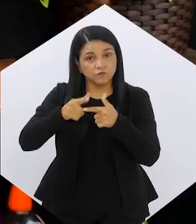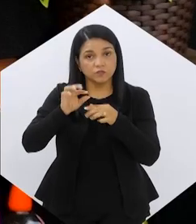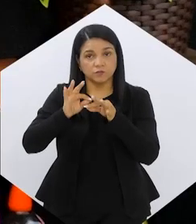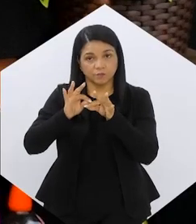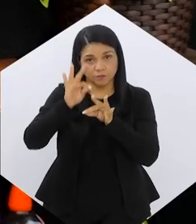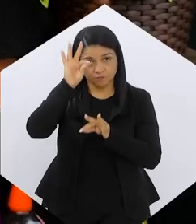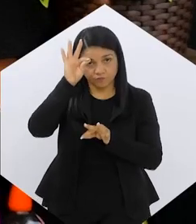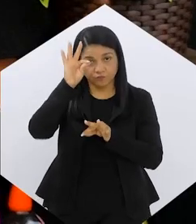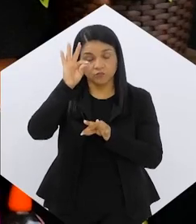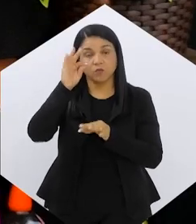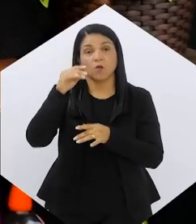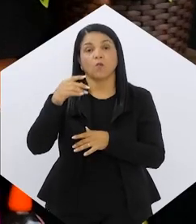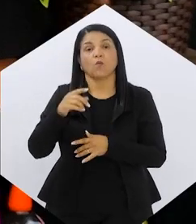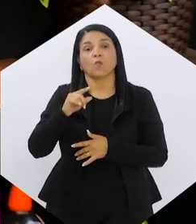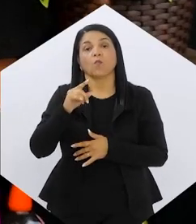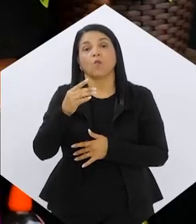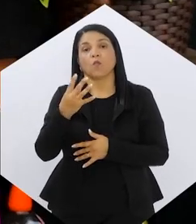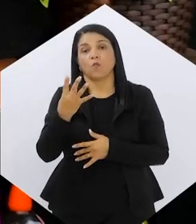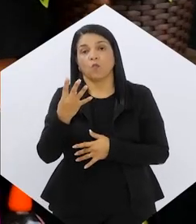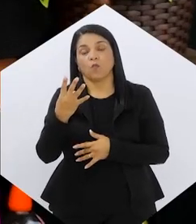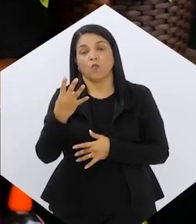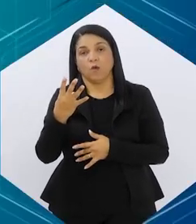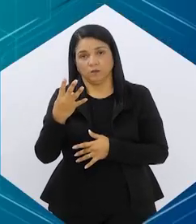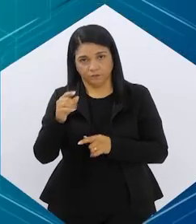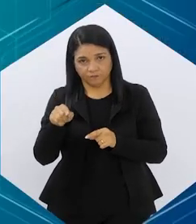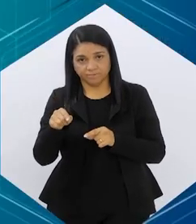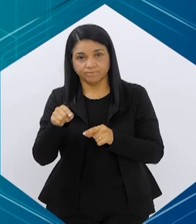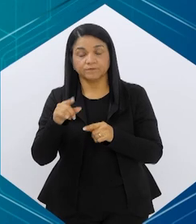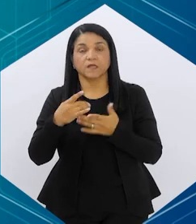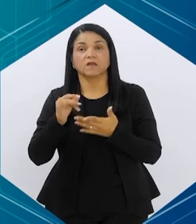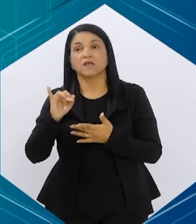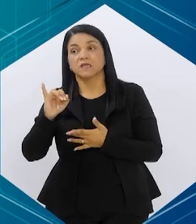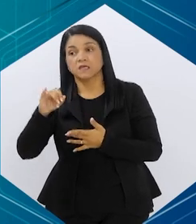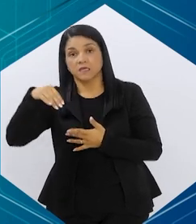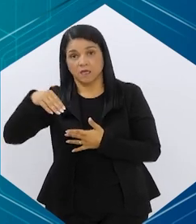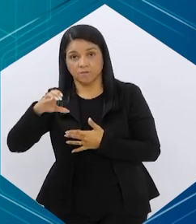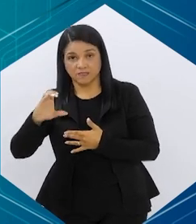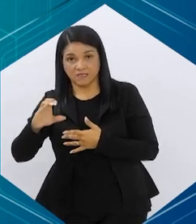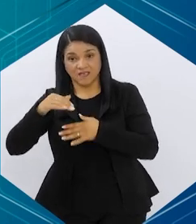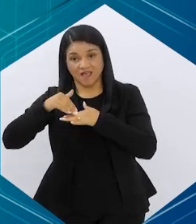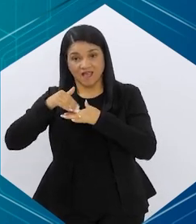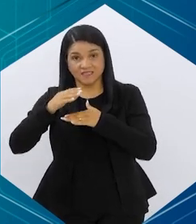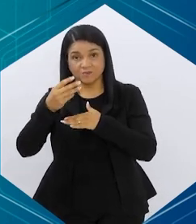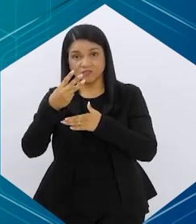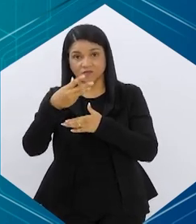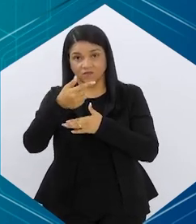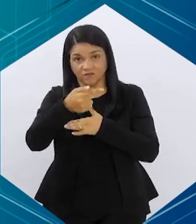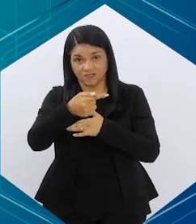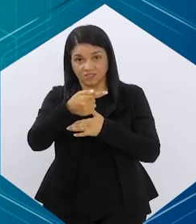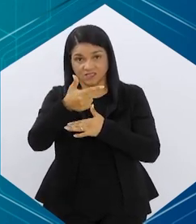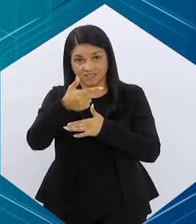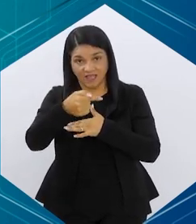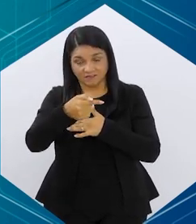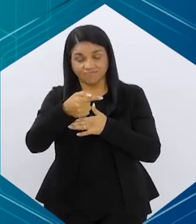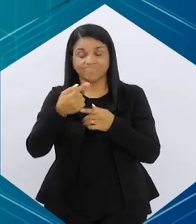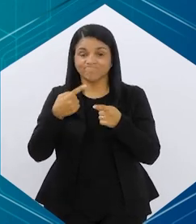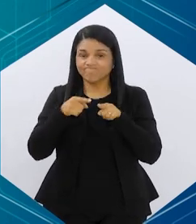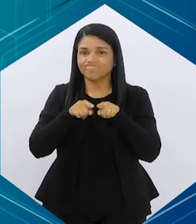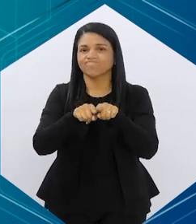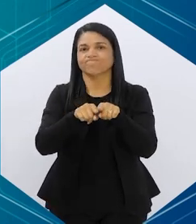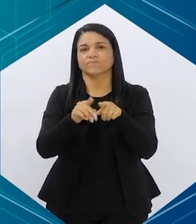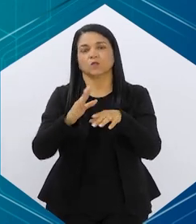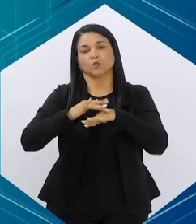quadrado, mas aqueles que não têm obedicidade, ou seja, índice de massa corporal acima de 27, tem que ter alguma doença